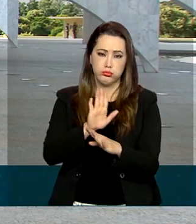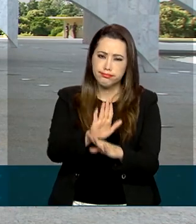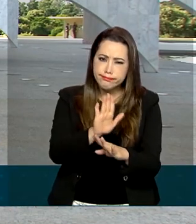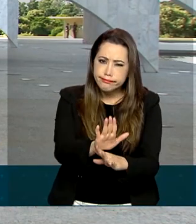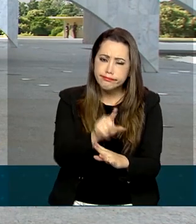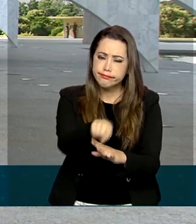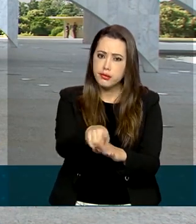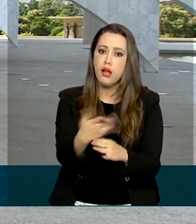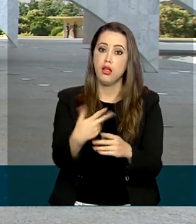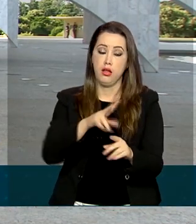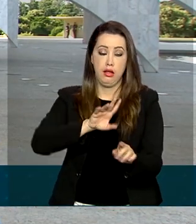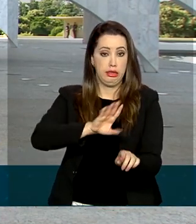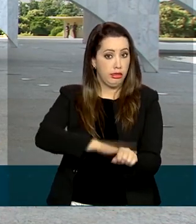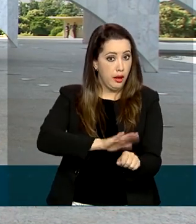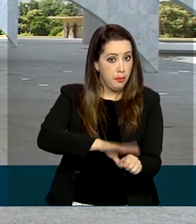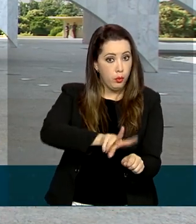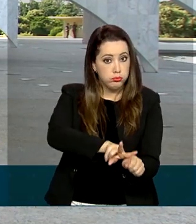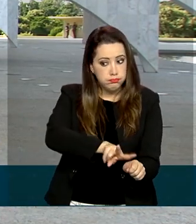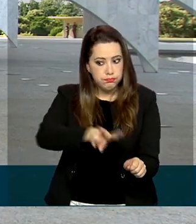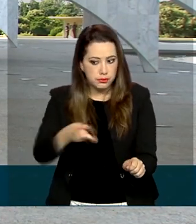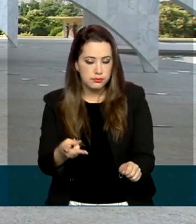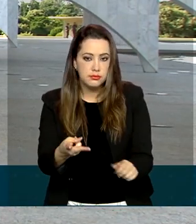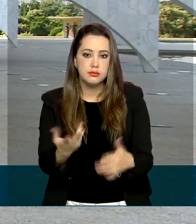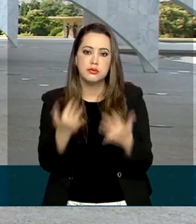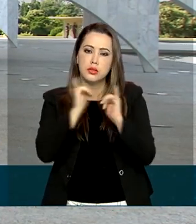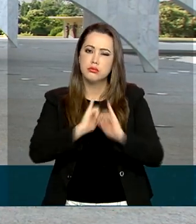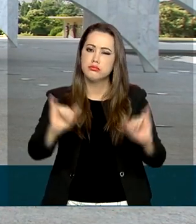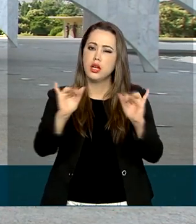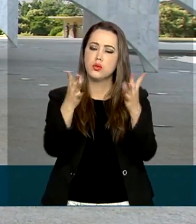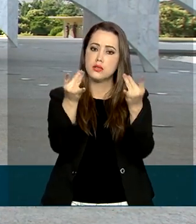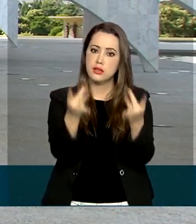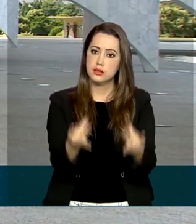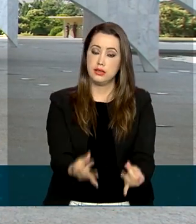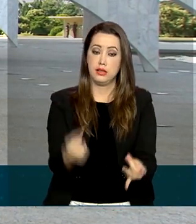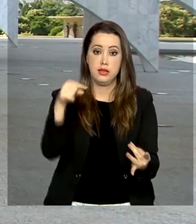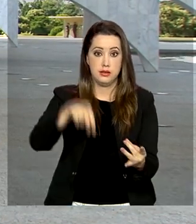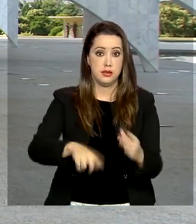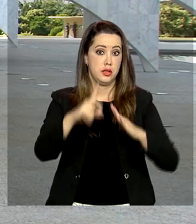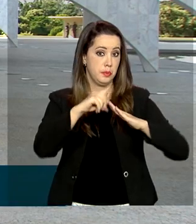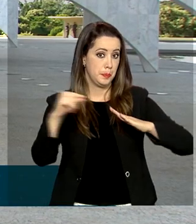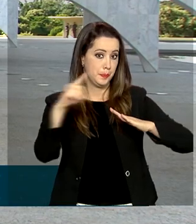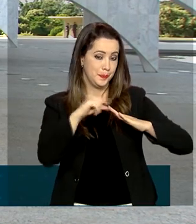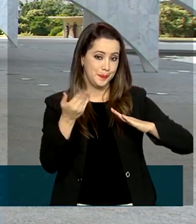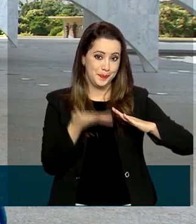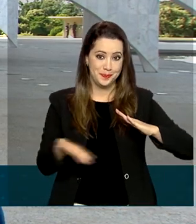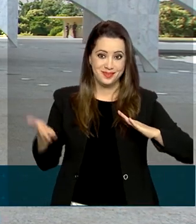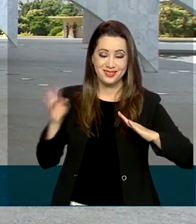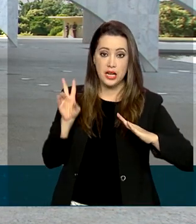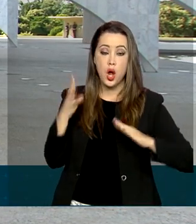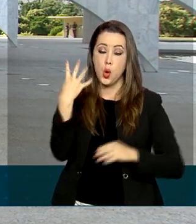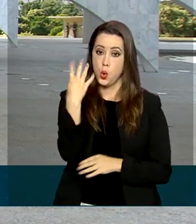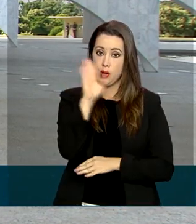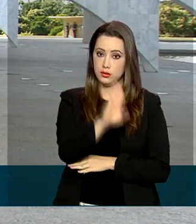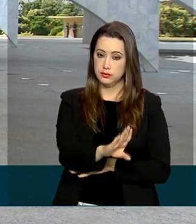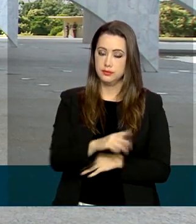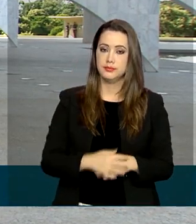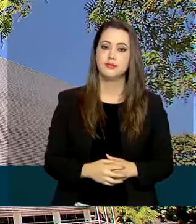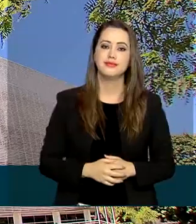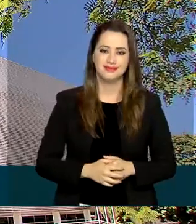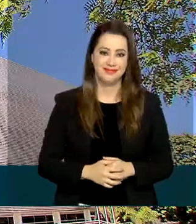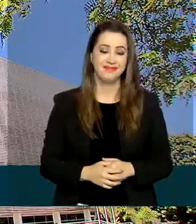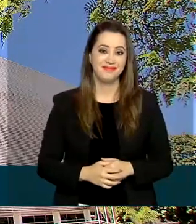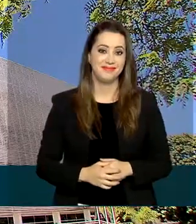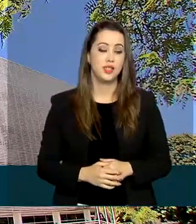será prorrogado e os detalhes vão ser anunciados numa cerimônia aqui no Palácio do Planalto, às quatro da tarde.